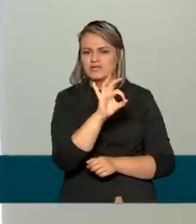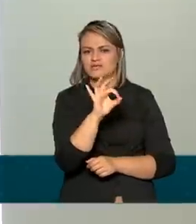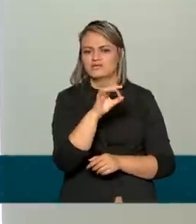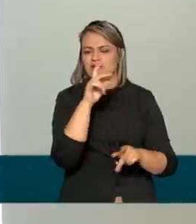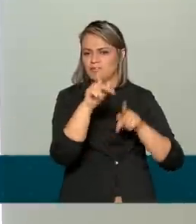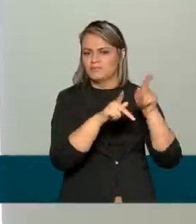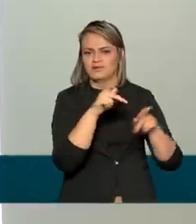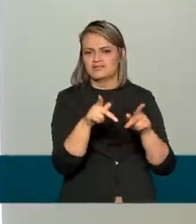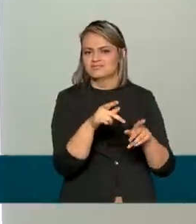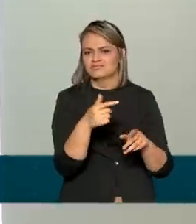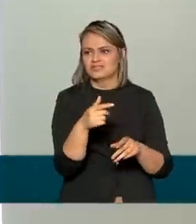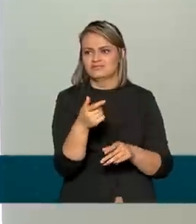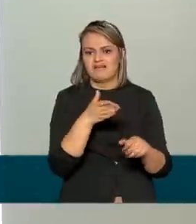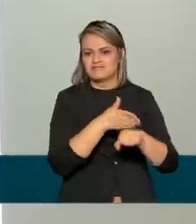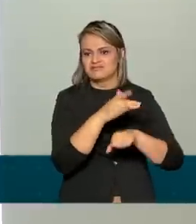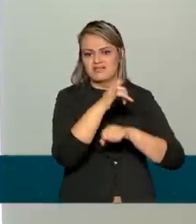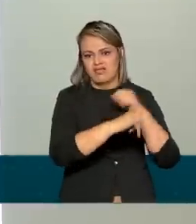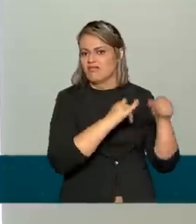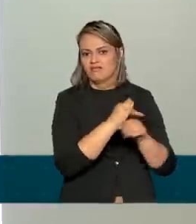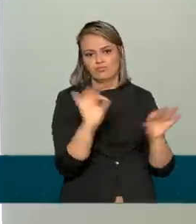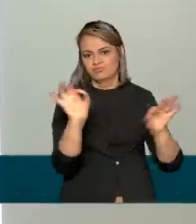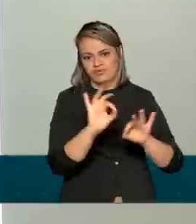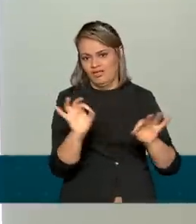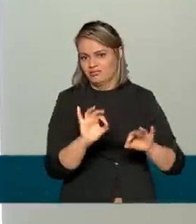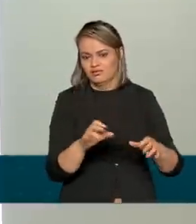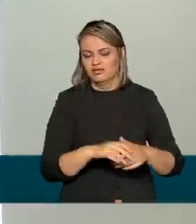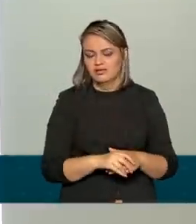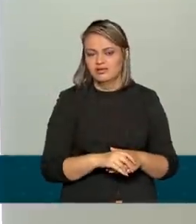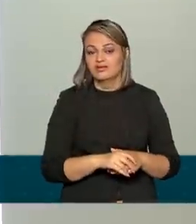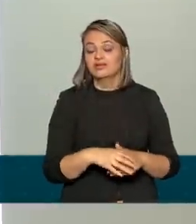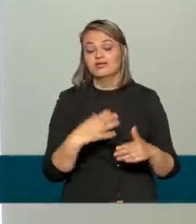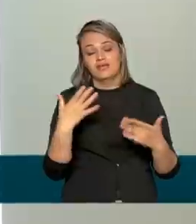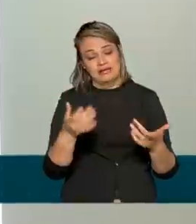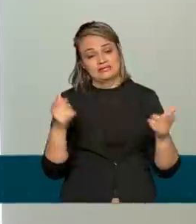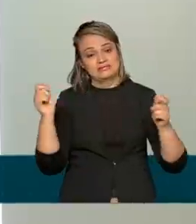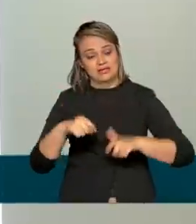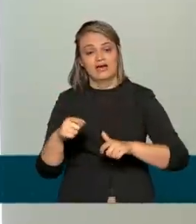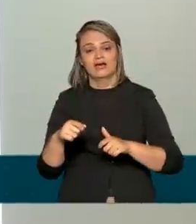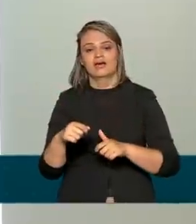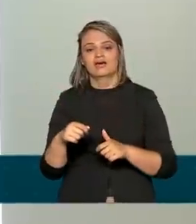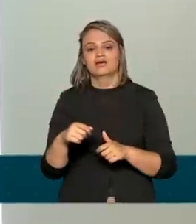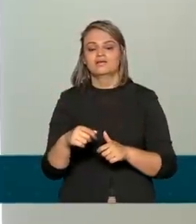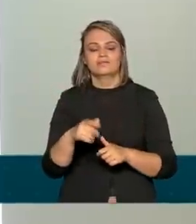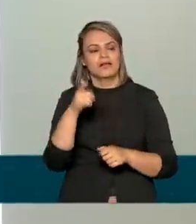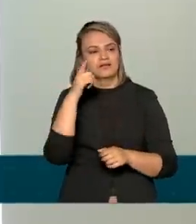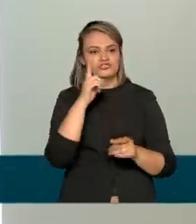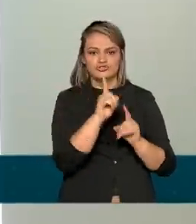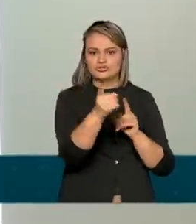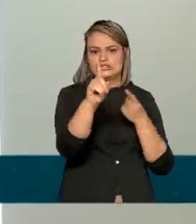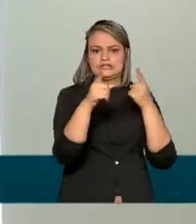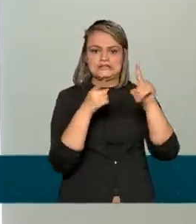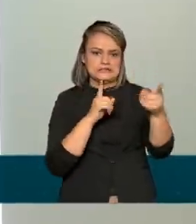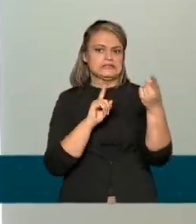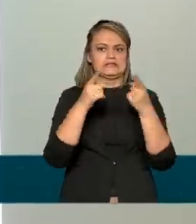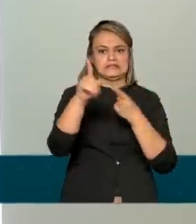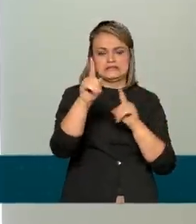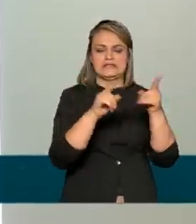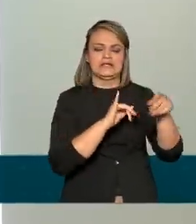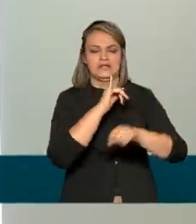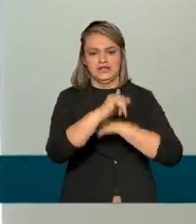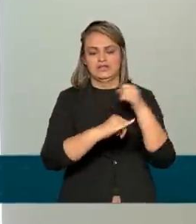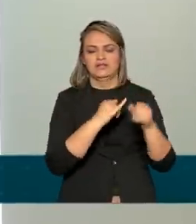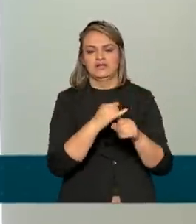população que ainda não tem acesso à internet e fazendo com que haja um alcance sem limites da